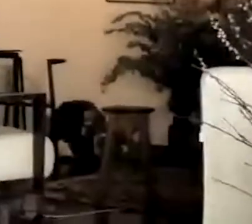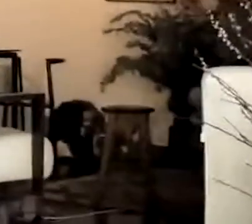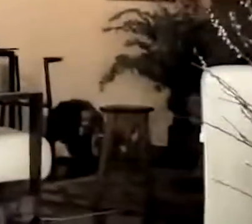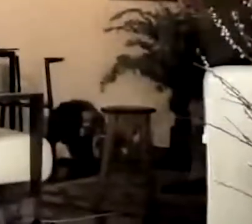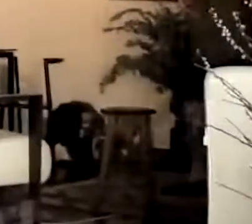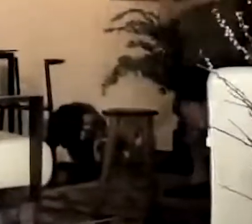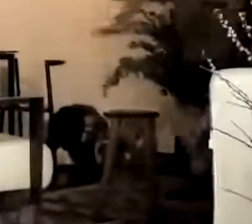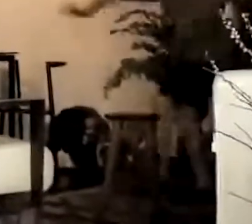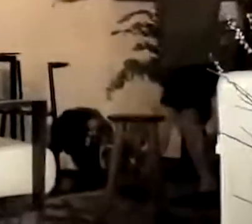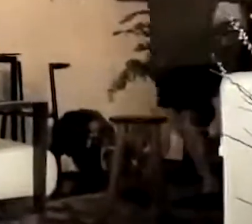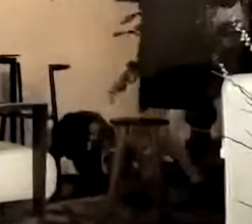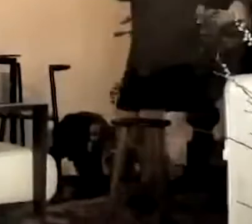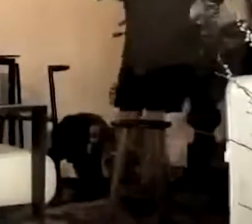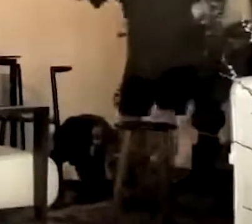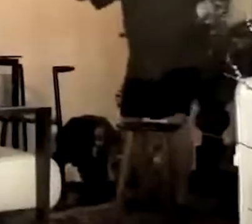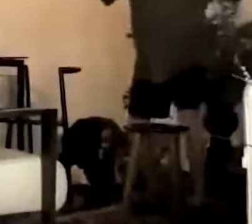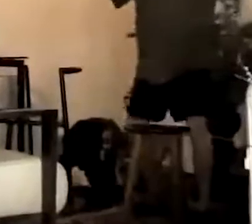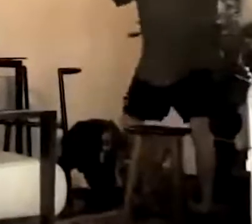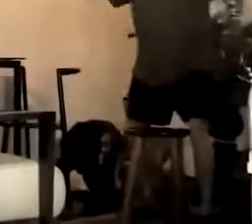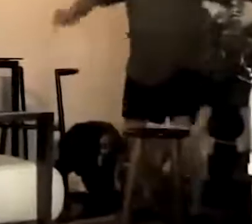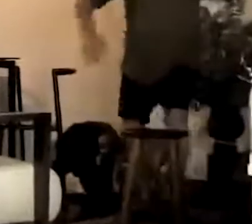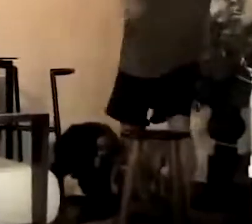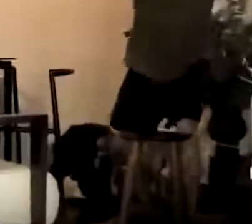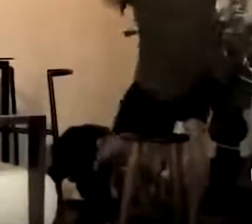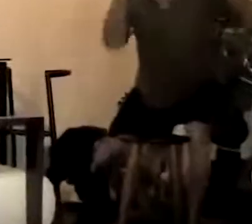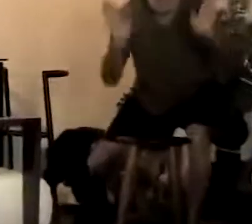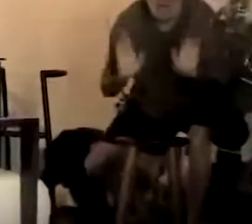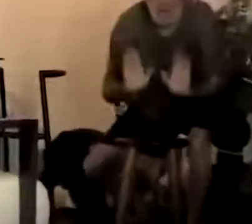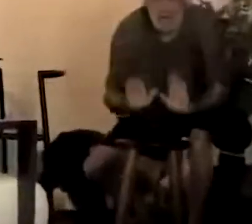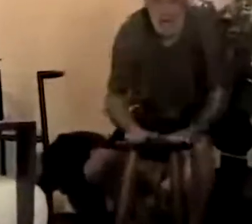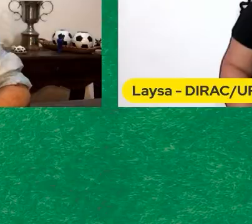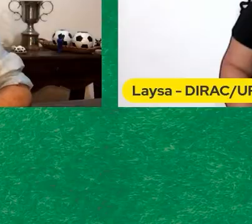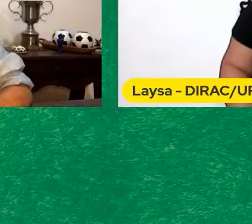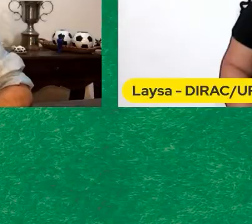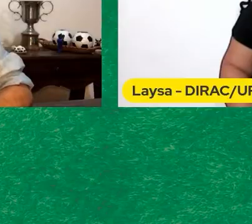Essa música é linda Olá,